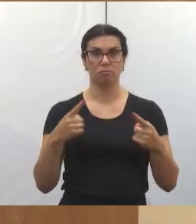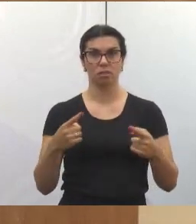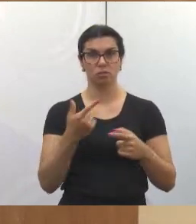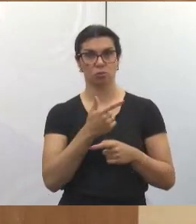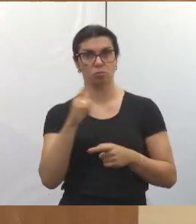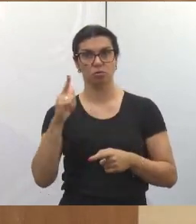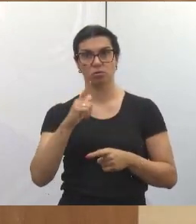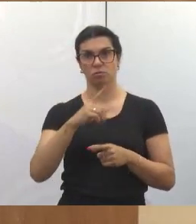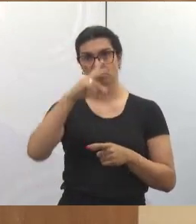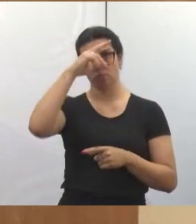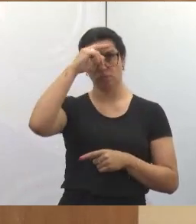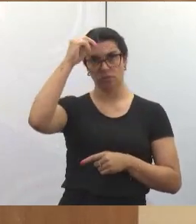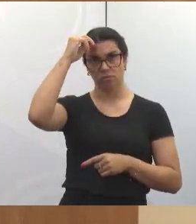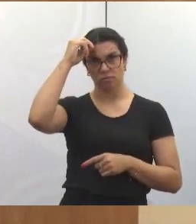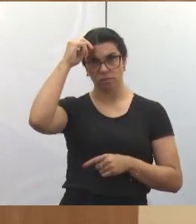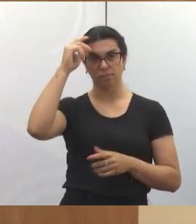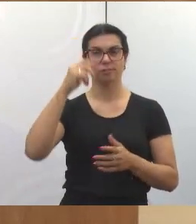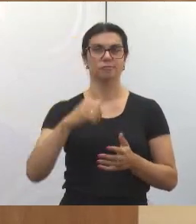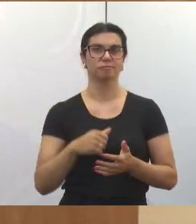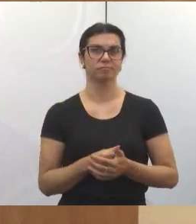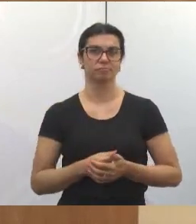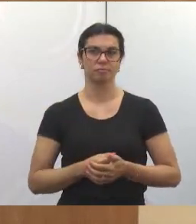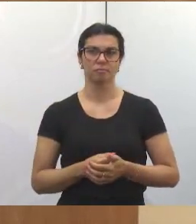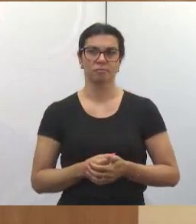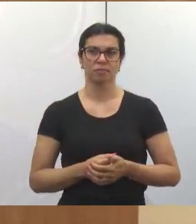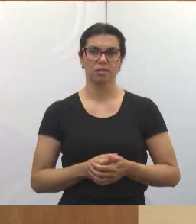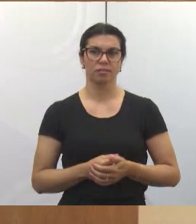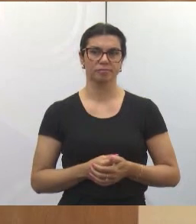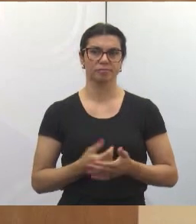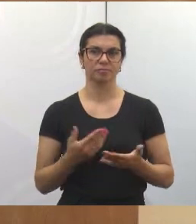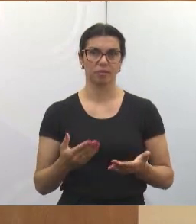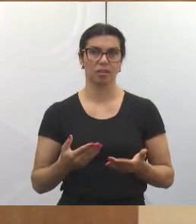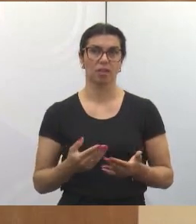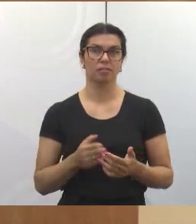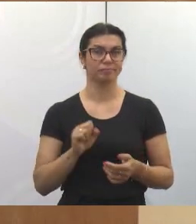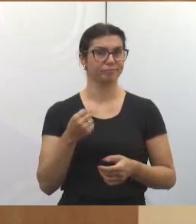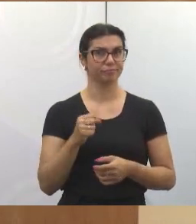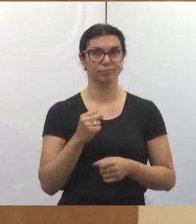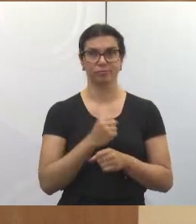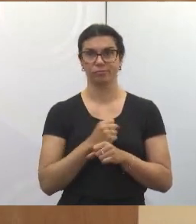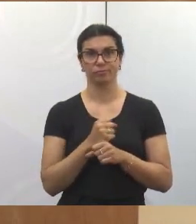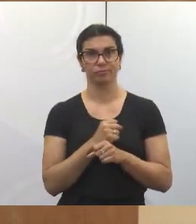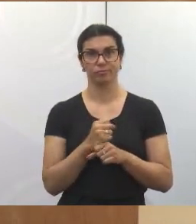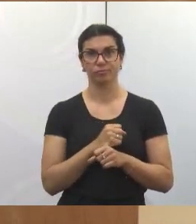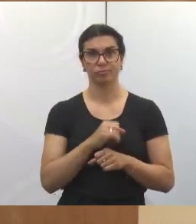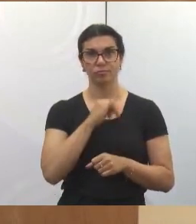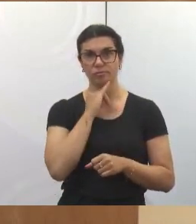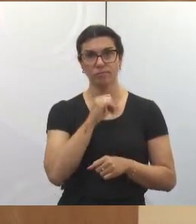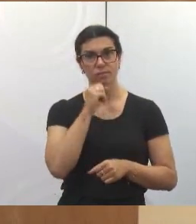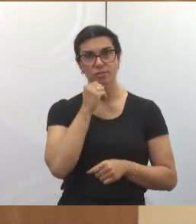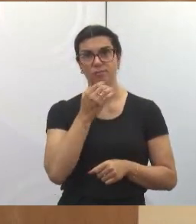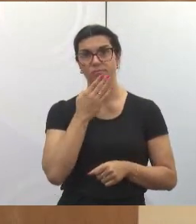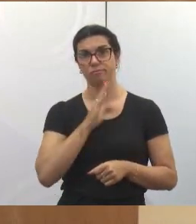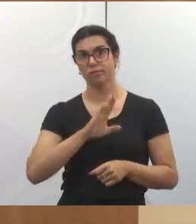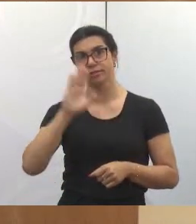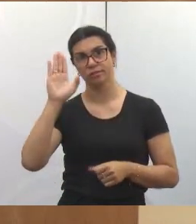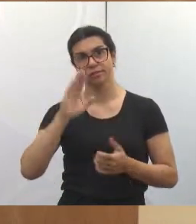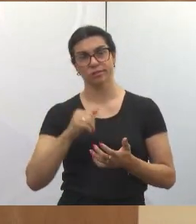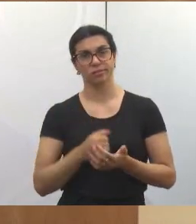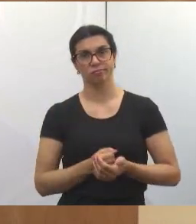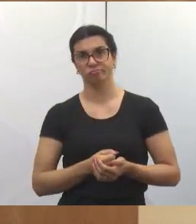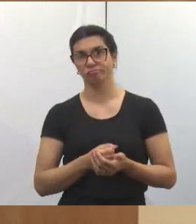prefeito, que eu também não vou cobrar do atual prefeito, porque sim, oito anos não fez, né? Prometeu quatro BS 24 horas, não entregou nenhuma.